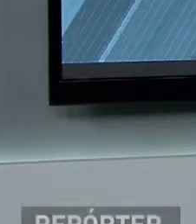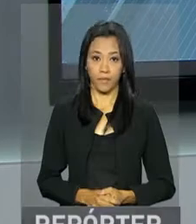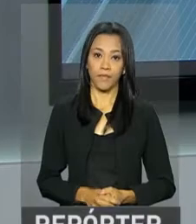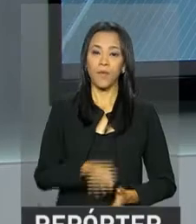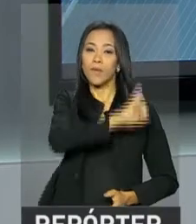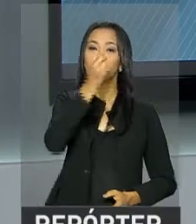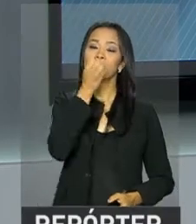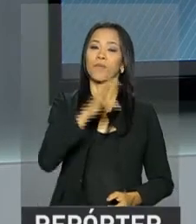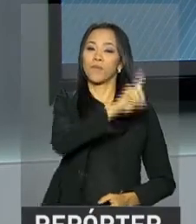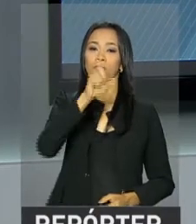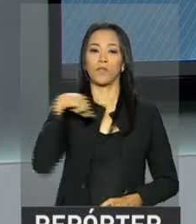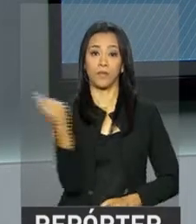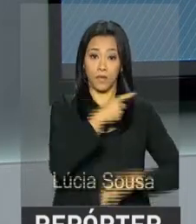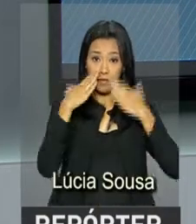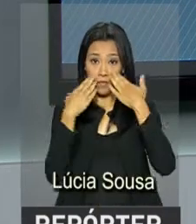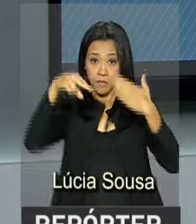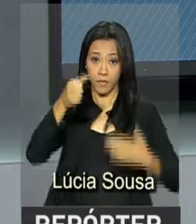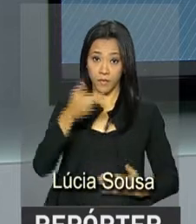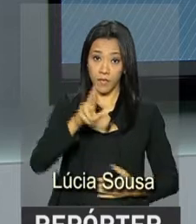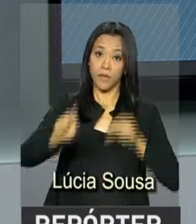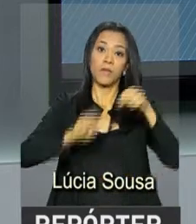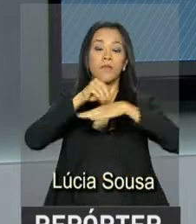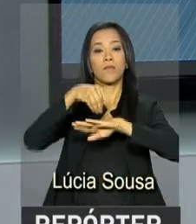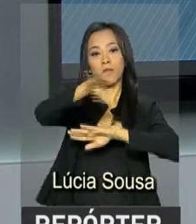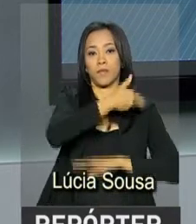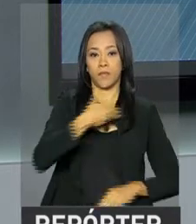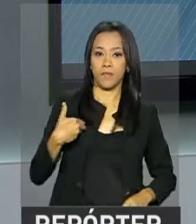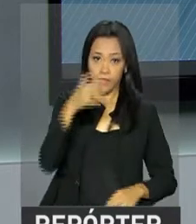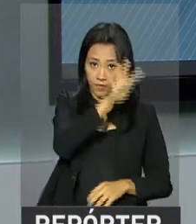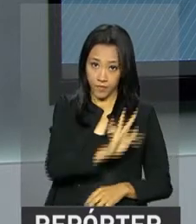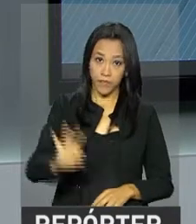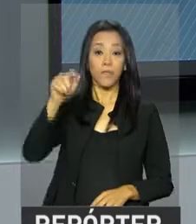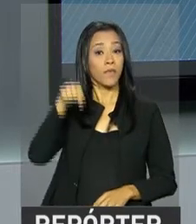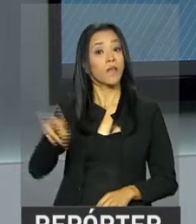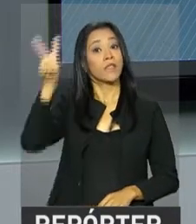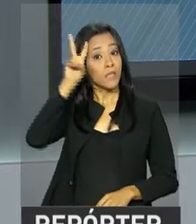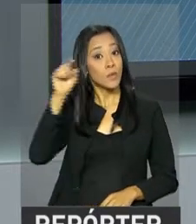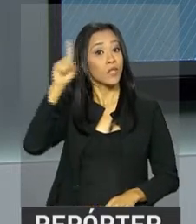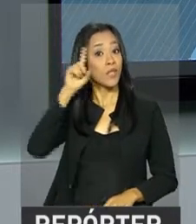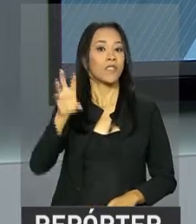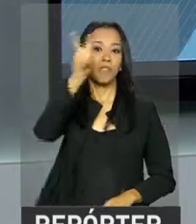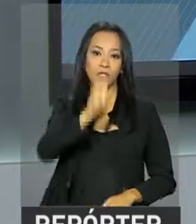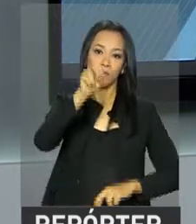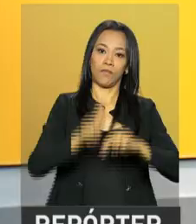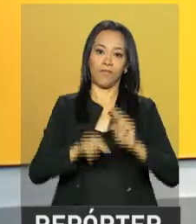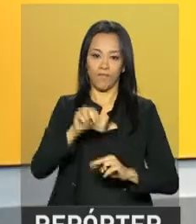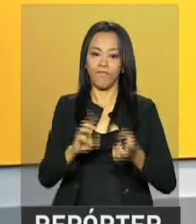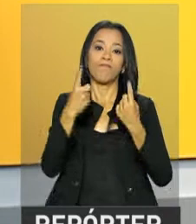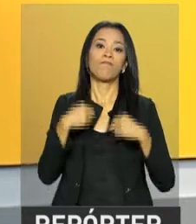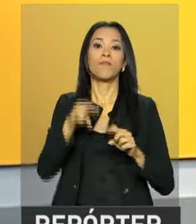Olá, bom dia. Estamos no ar com o repórter NBR e as notícias do governo federal desta segunda-feira, dia 5 de junho.